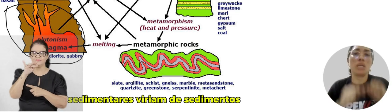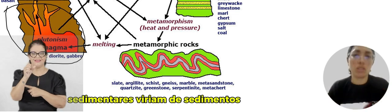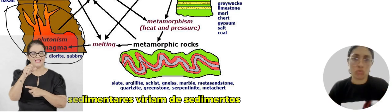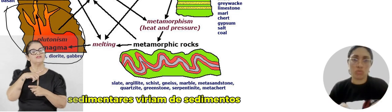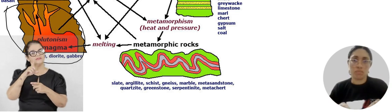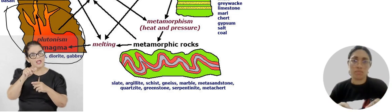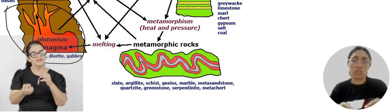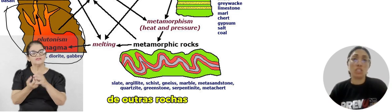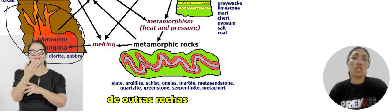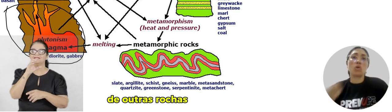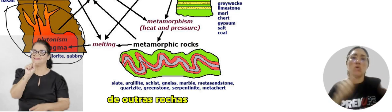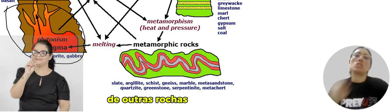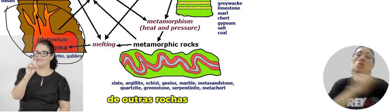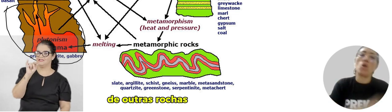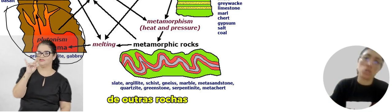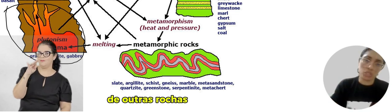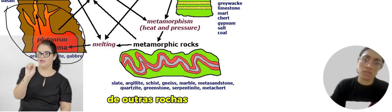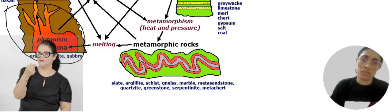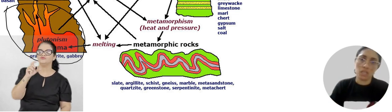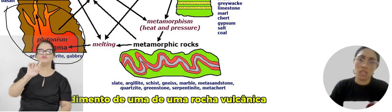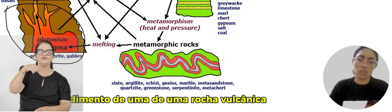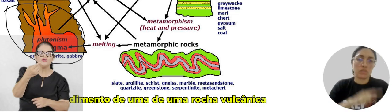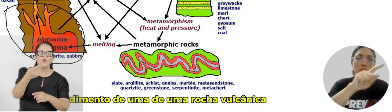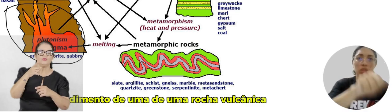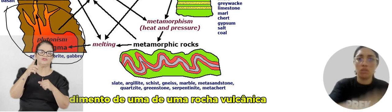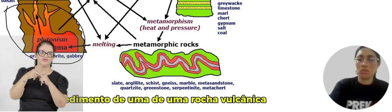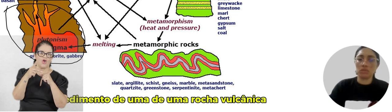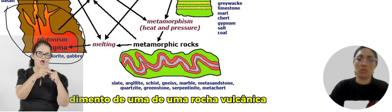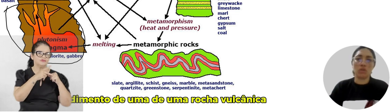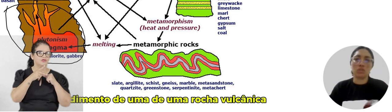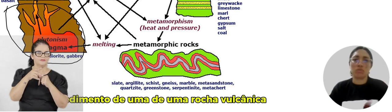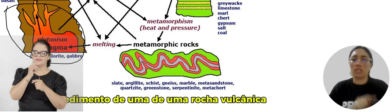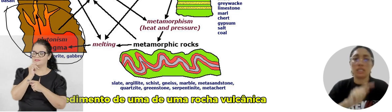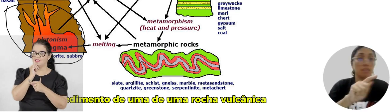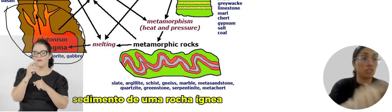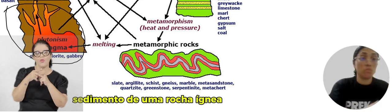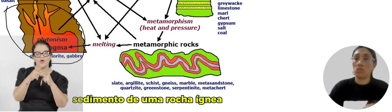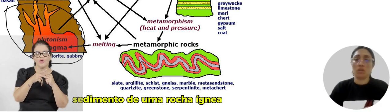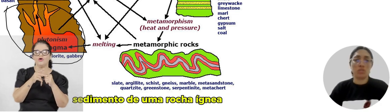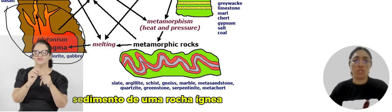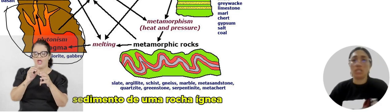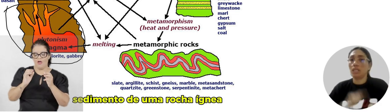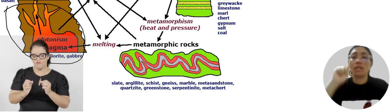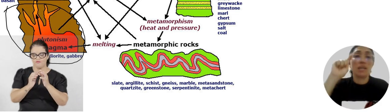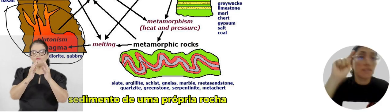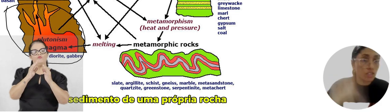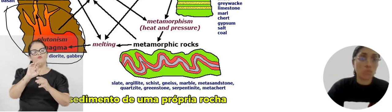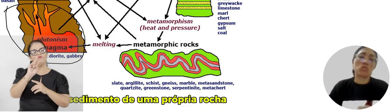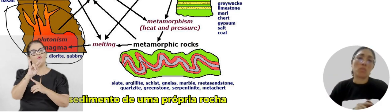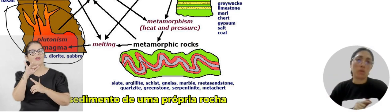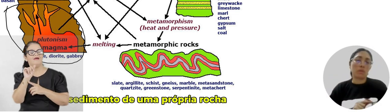sedimentos, de outras rochas. Então, sedimento de uma rocha vulcânica, sedimento de uma rocha ígnea,